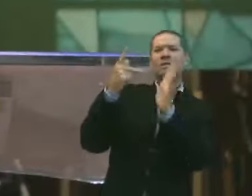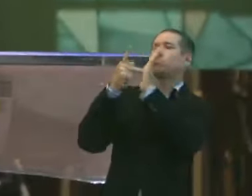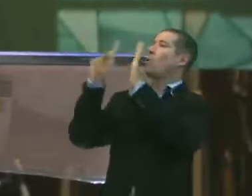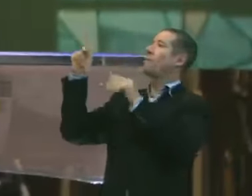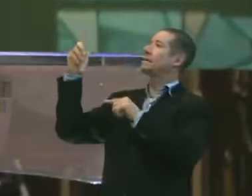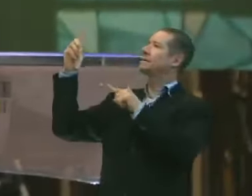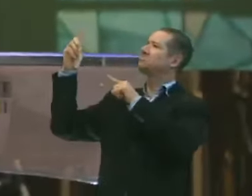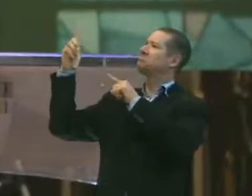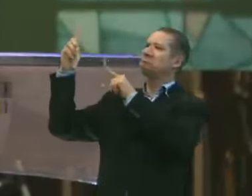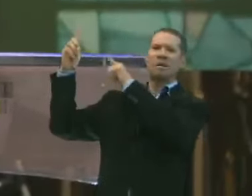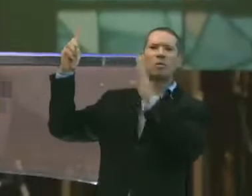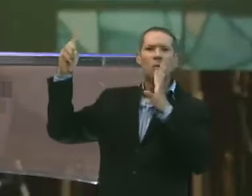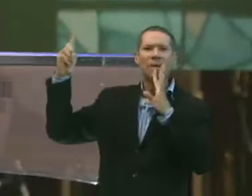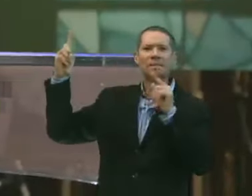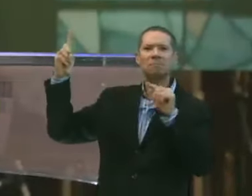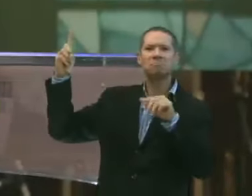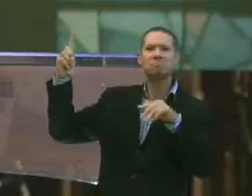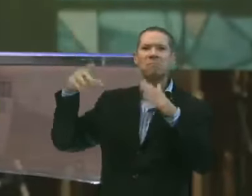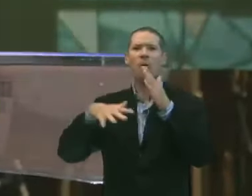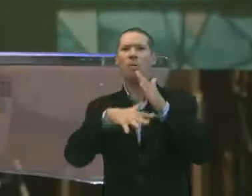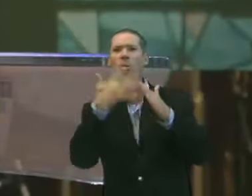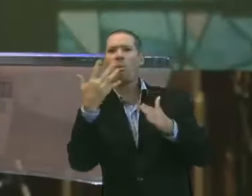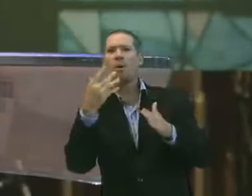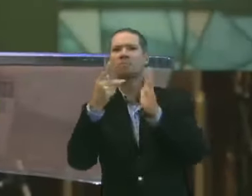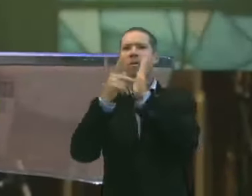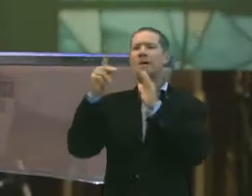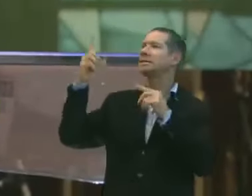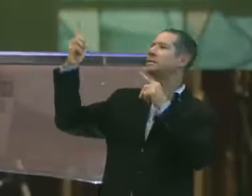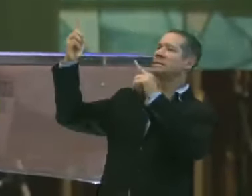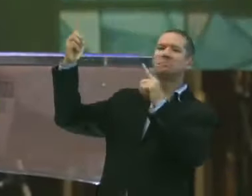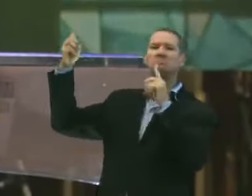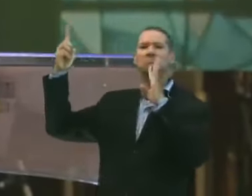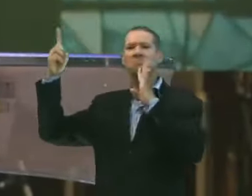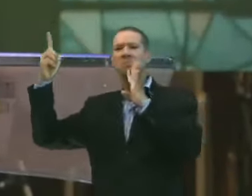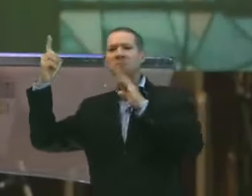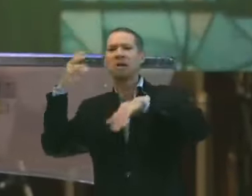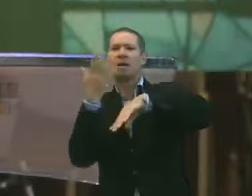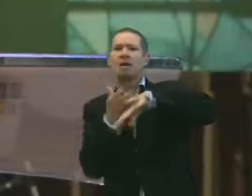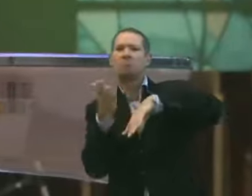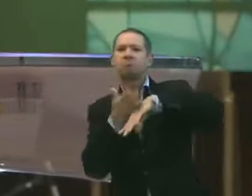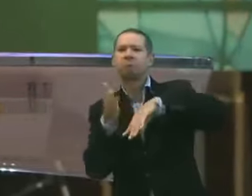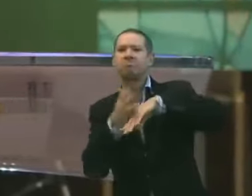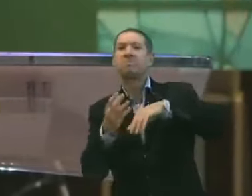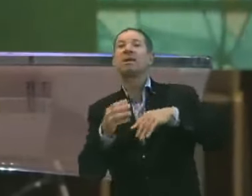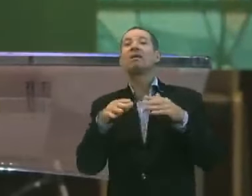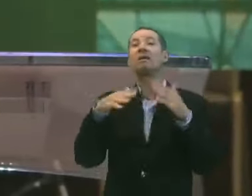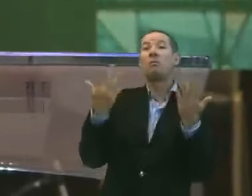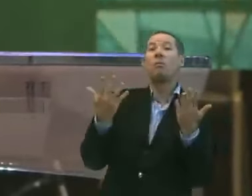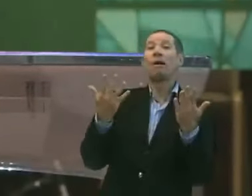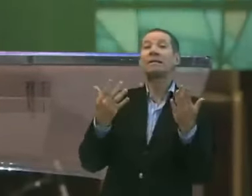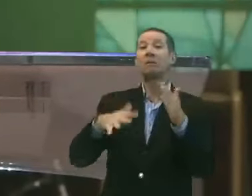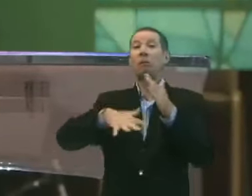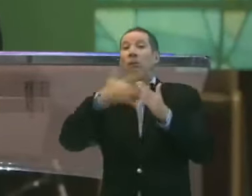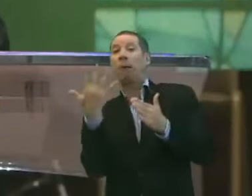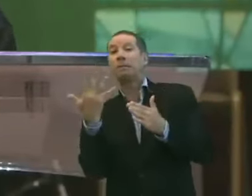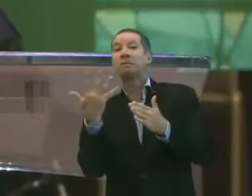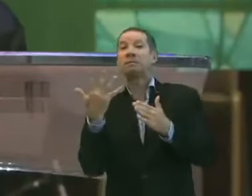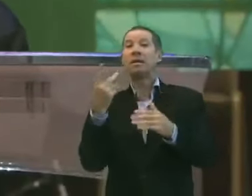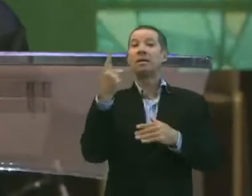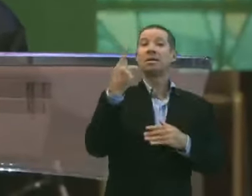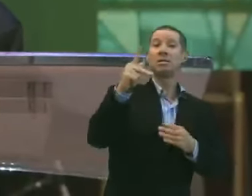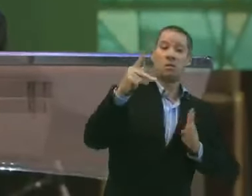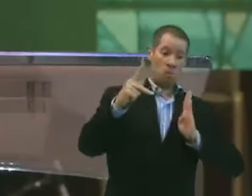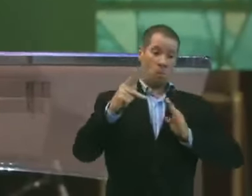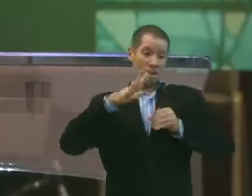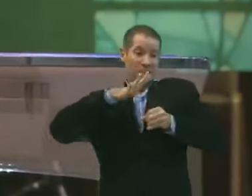você conhece? Quantas promessas de Deus você tem vivido? Quantas promessas de Deus você tem enchido o